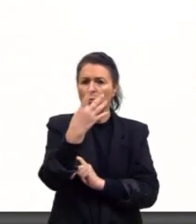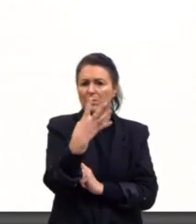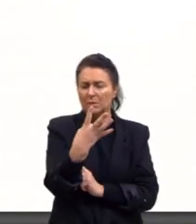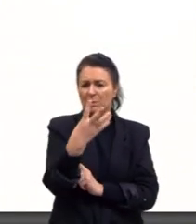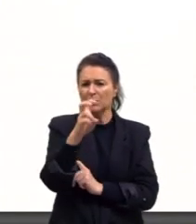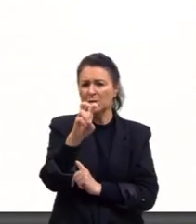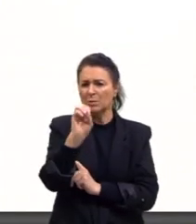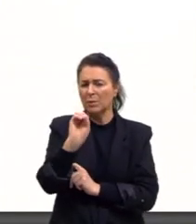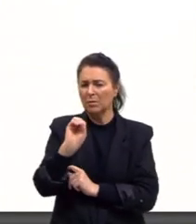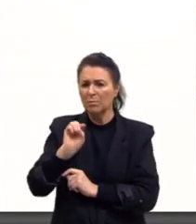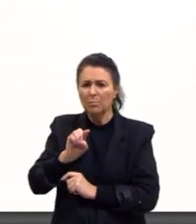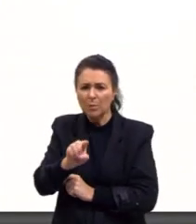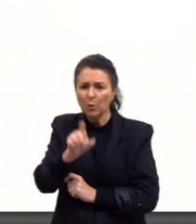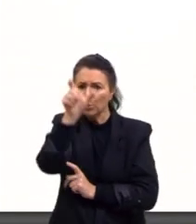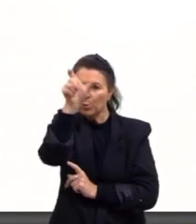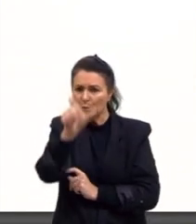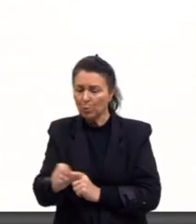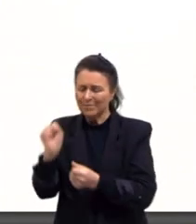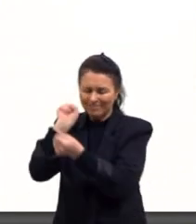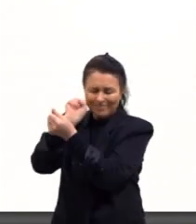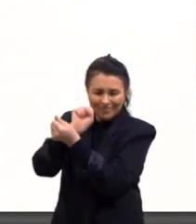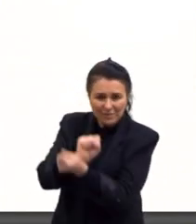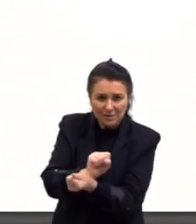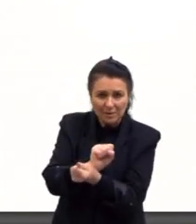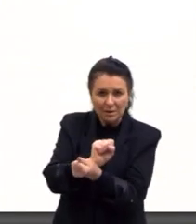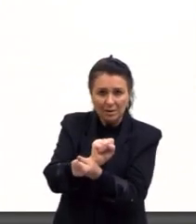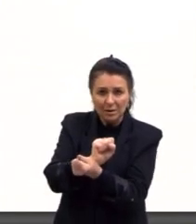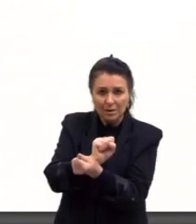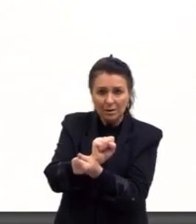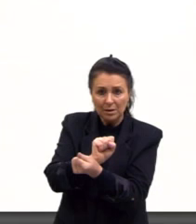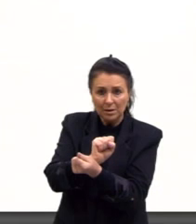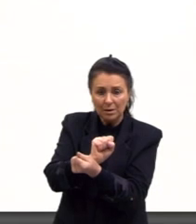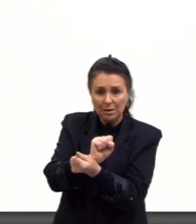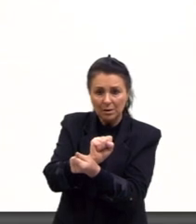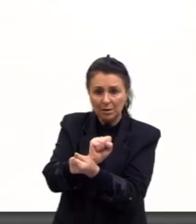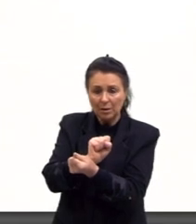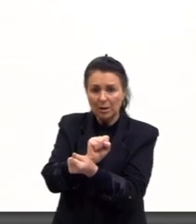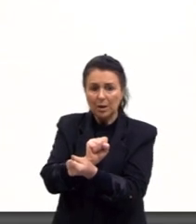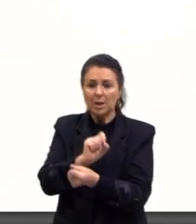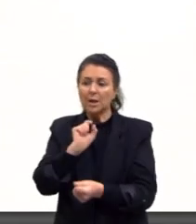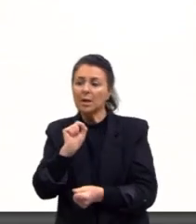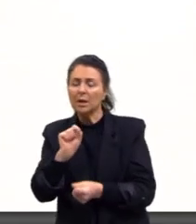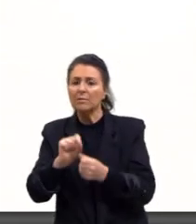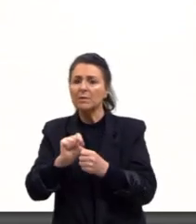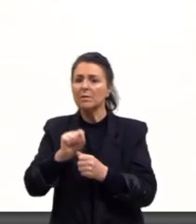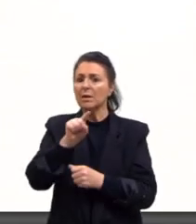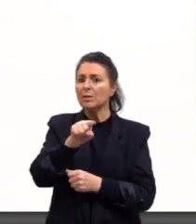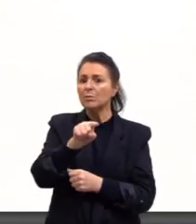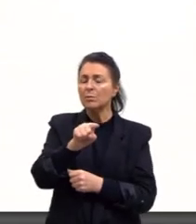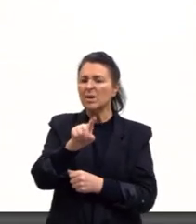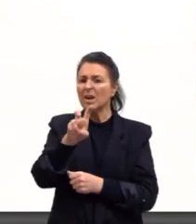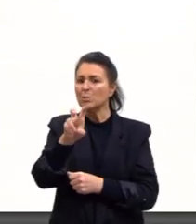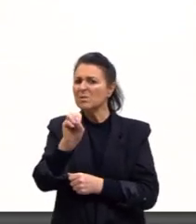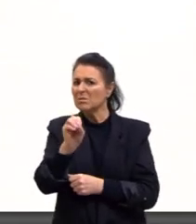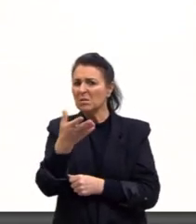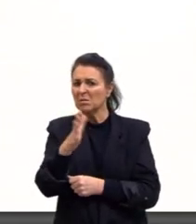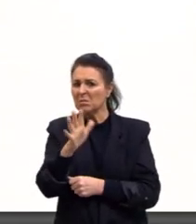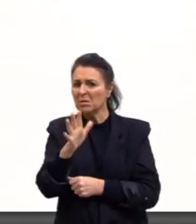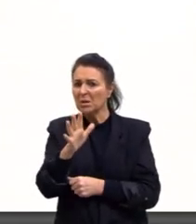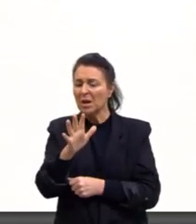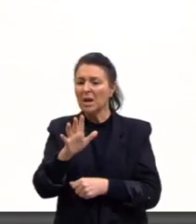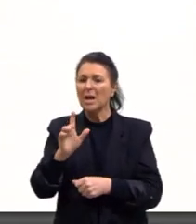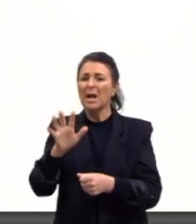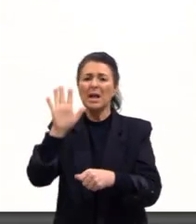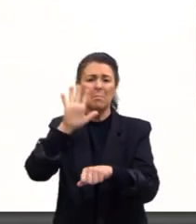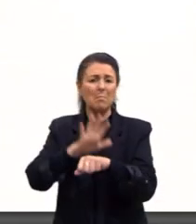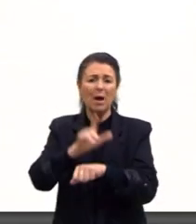pessoas, eram escravizadas. E os escravizadores eram cerca de 50 mil. Então, tinha muito mais